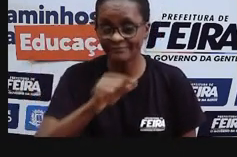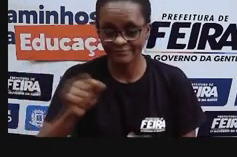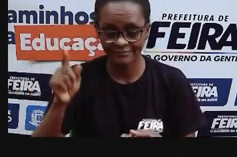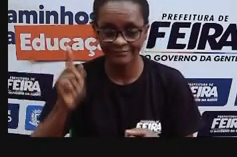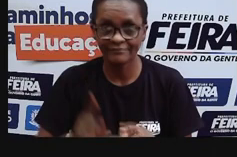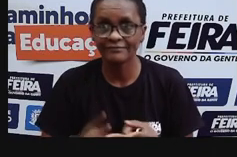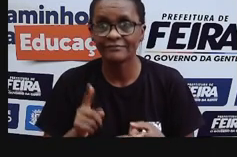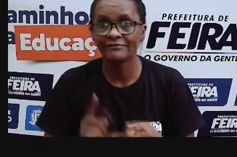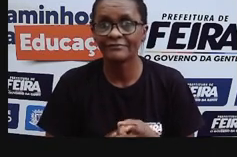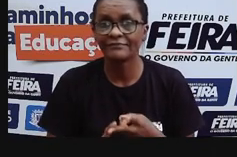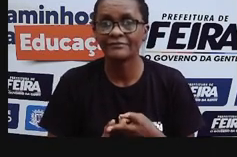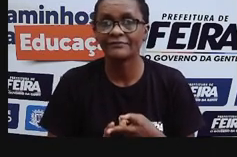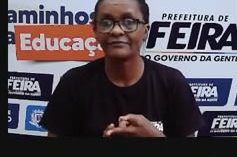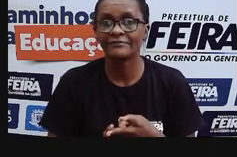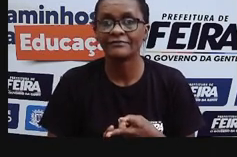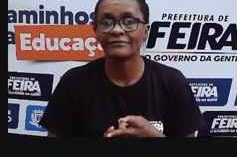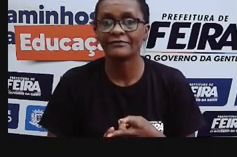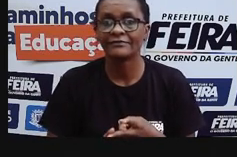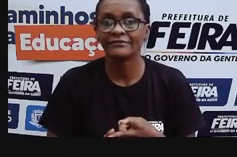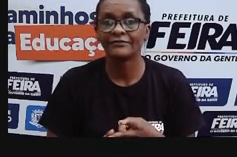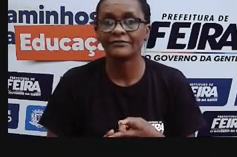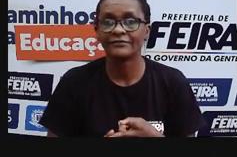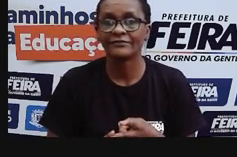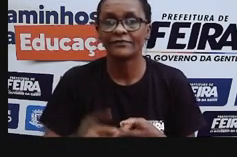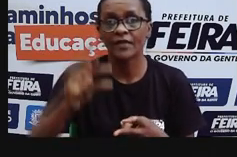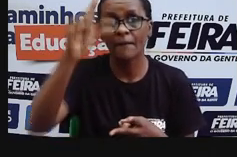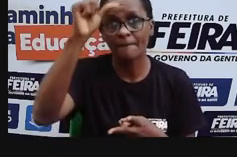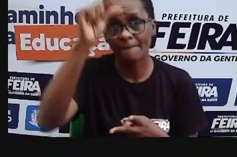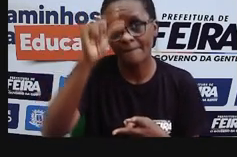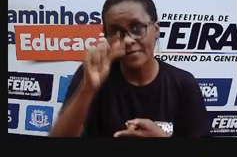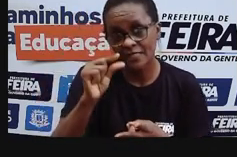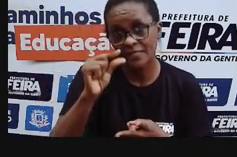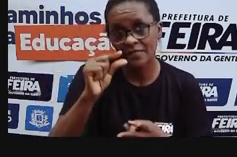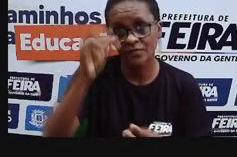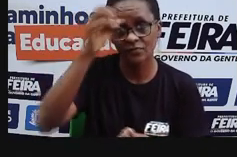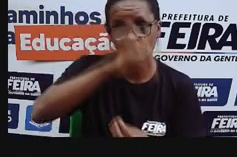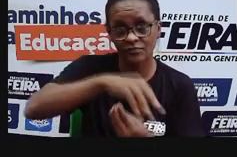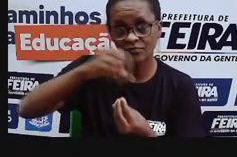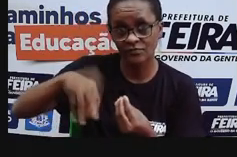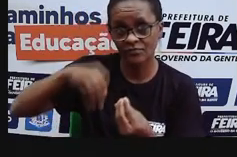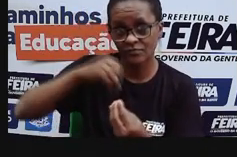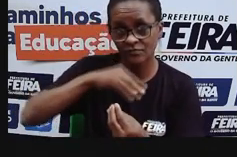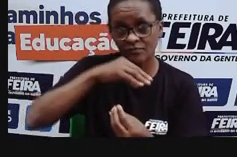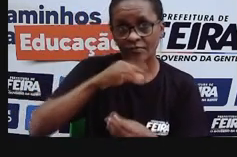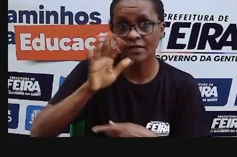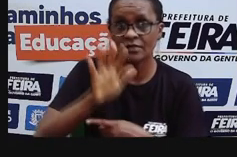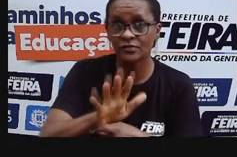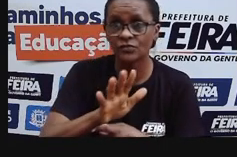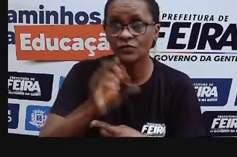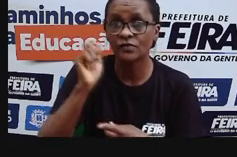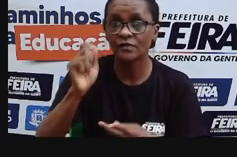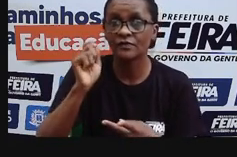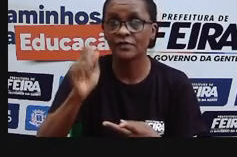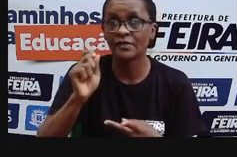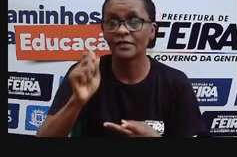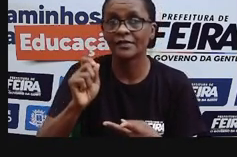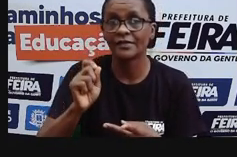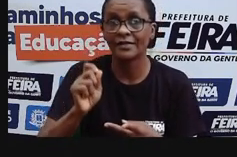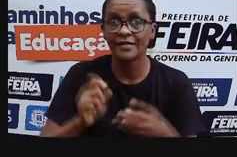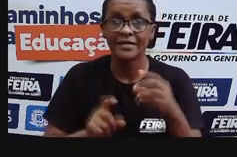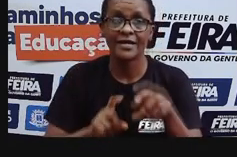comuns, principais, né? A gente viu também sobre os micro-organismos e